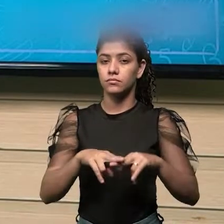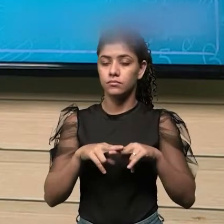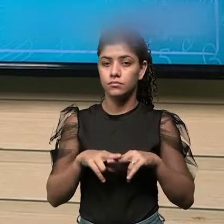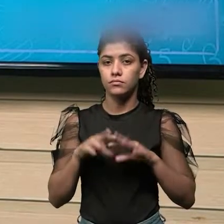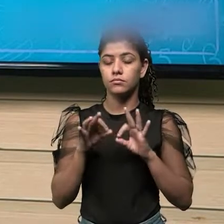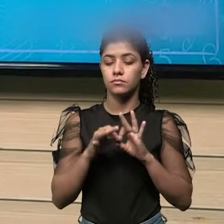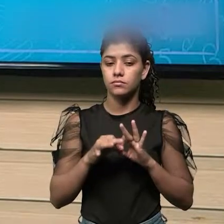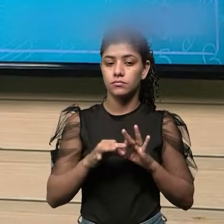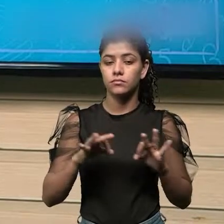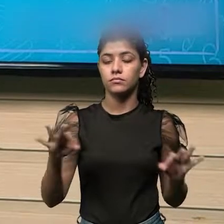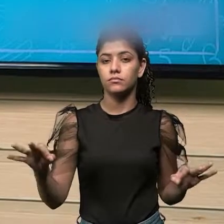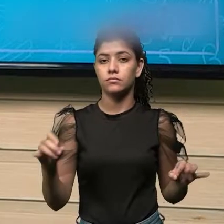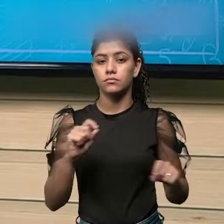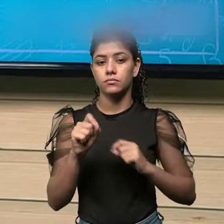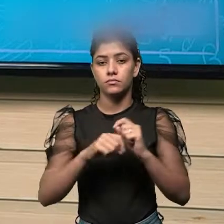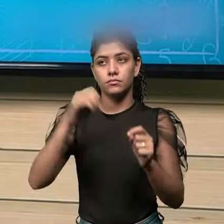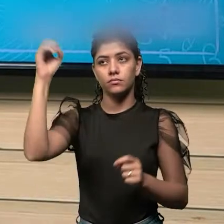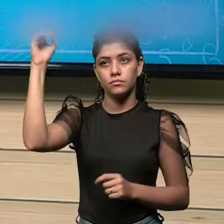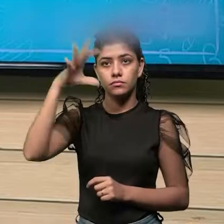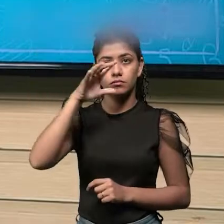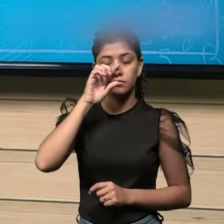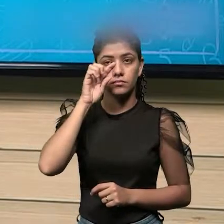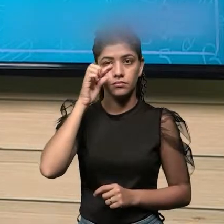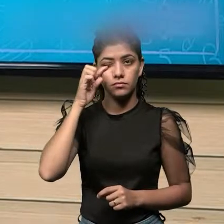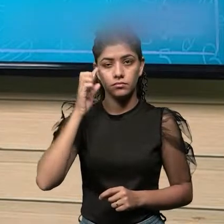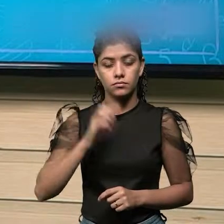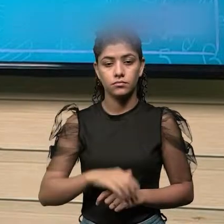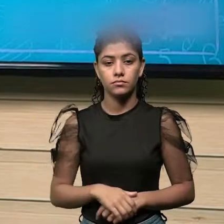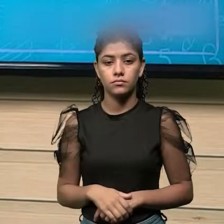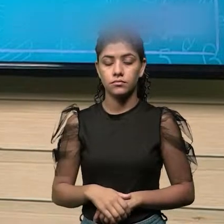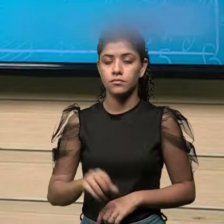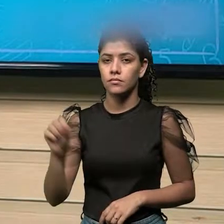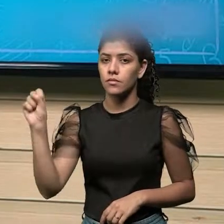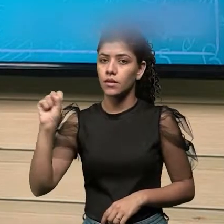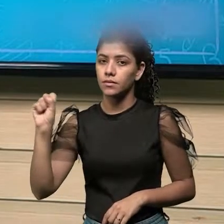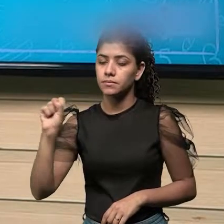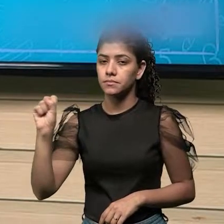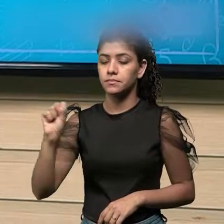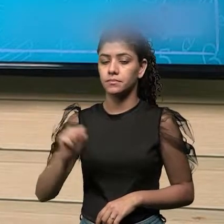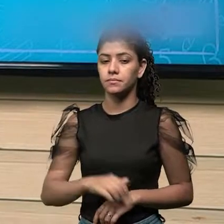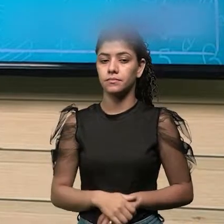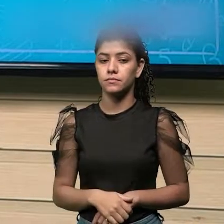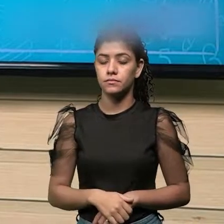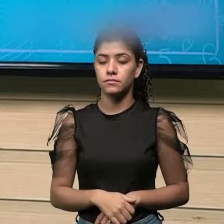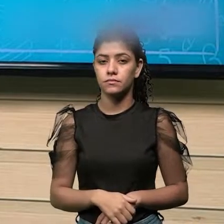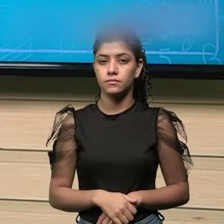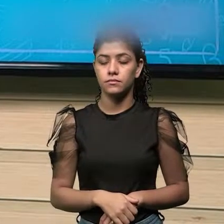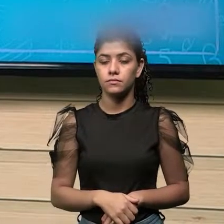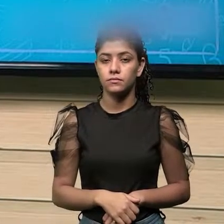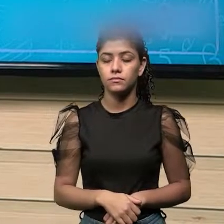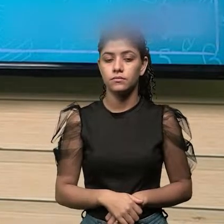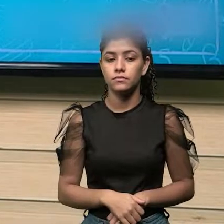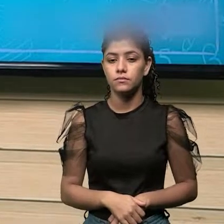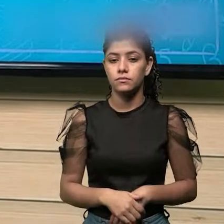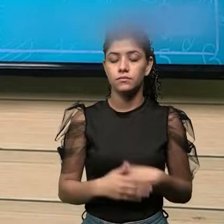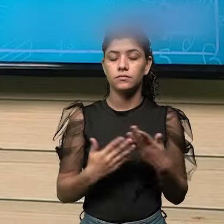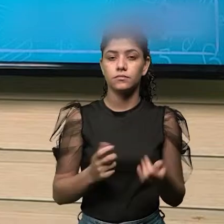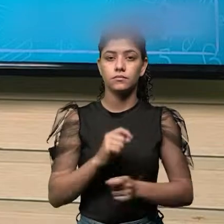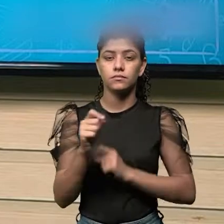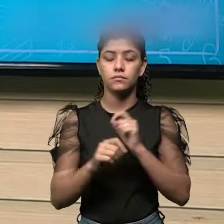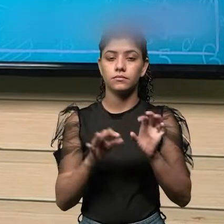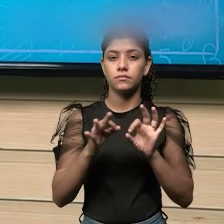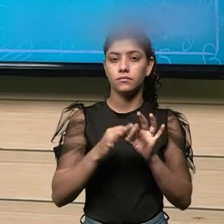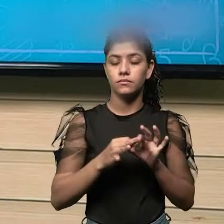essa distância, ou seja, que a luz percorre nessa fração de segundos, muito pequena, essa fração muito pequena, então,